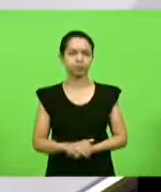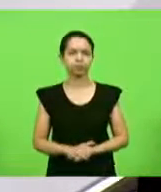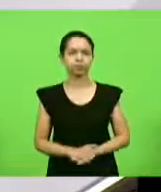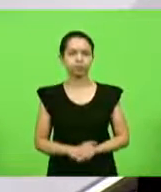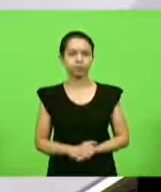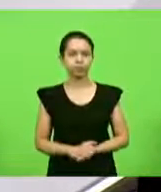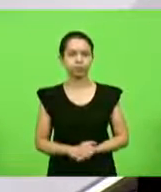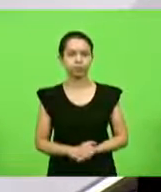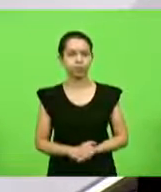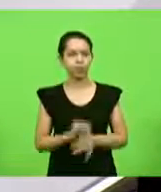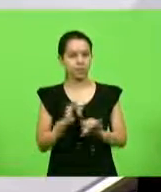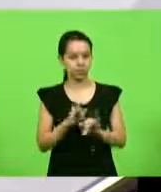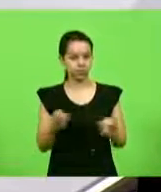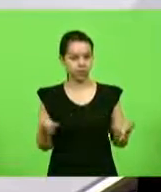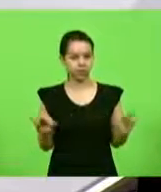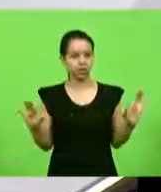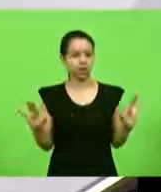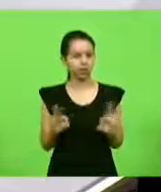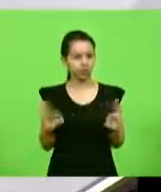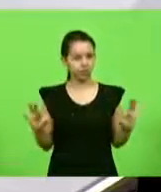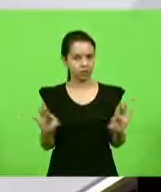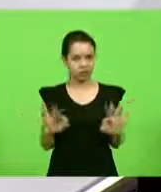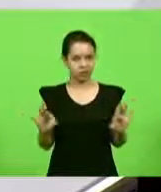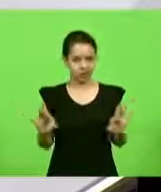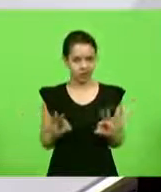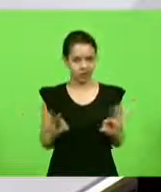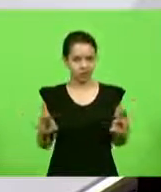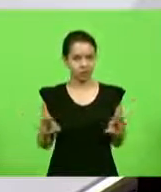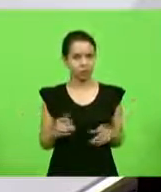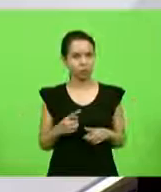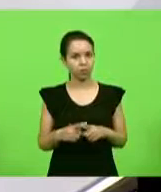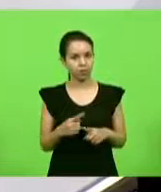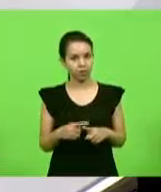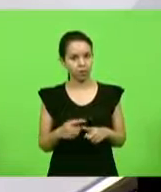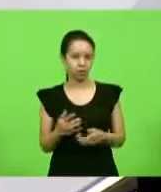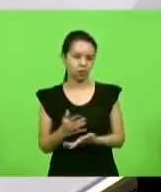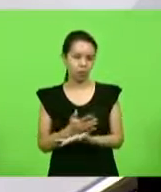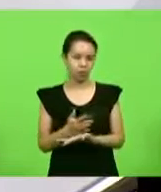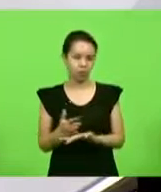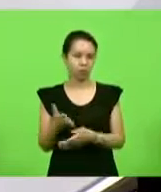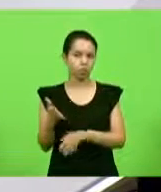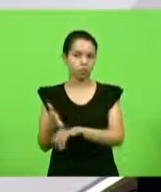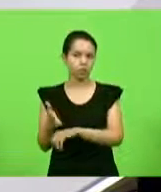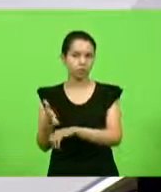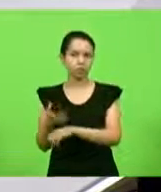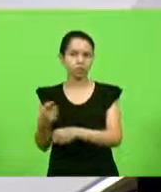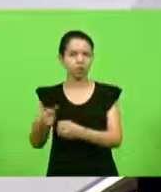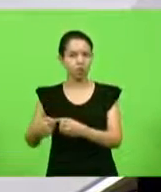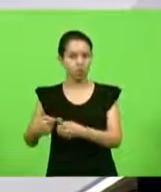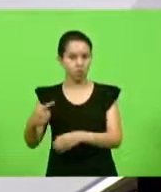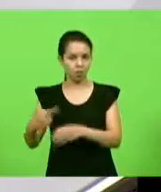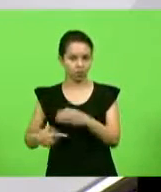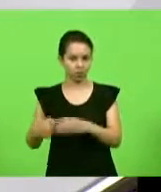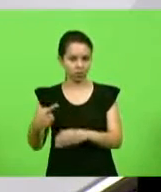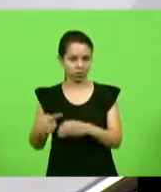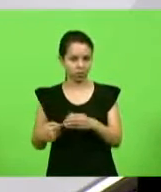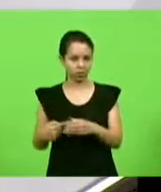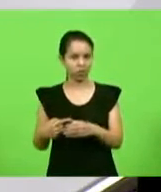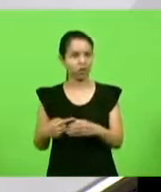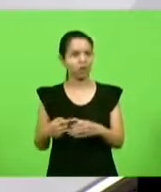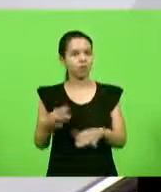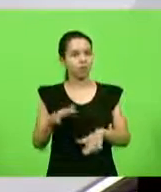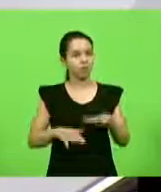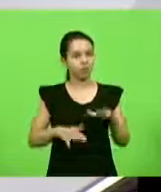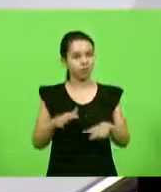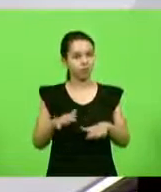se manifestaram e até porque não tinham como, porque estavam na comissão, mas é provável que o presidente traga a plenário